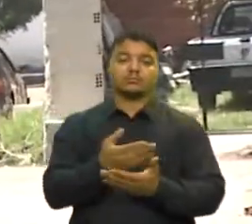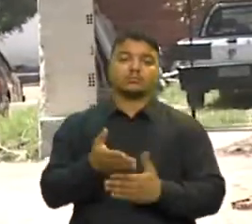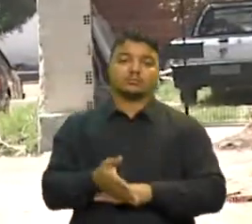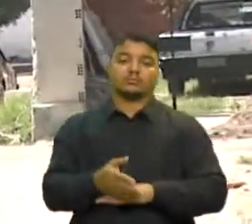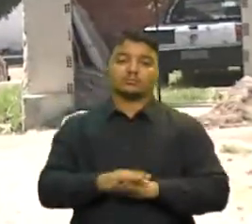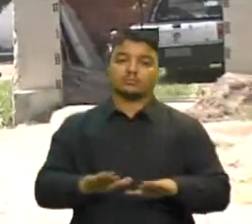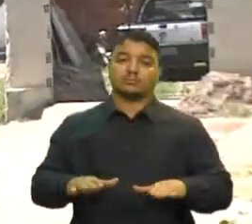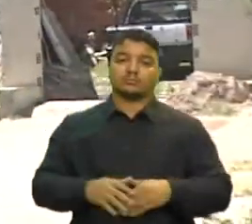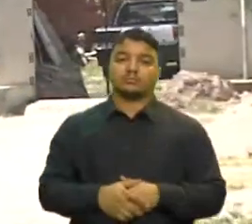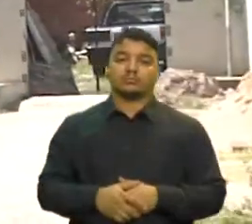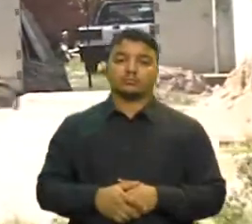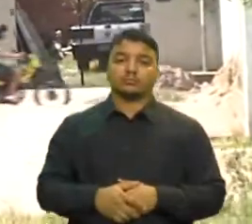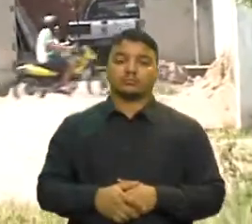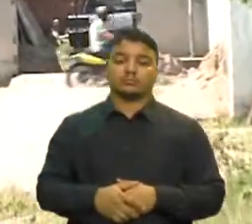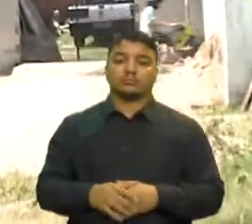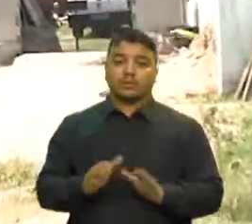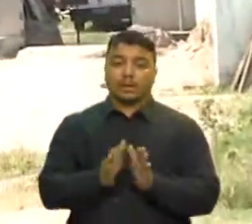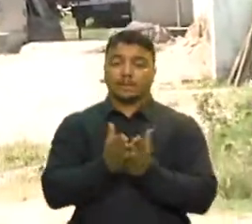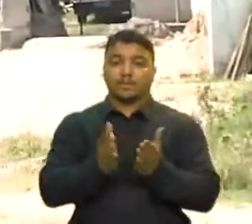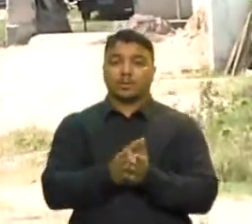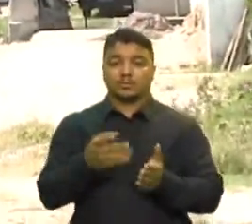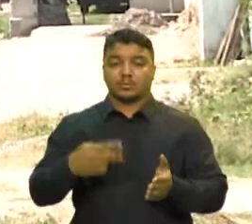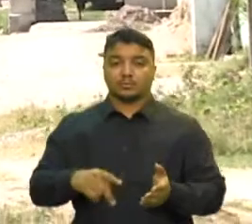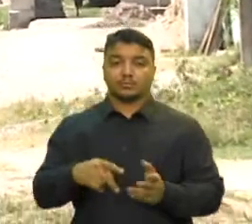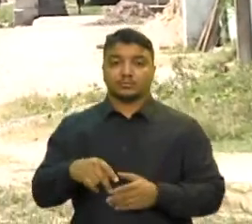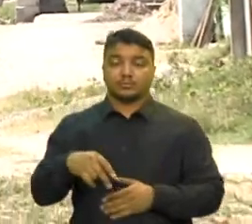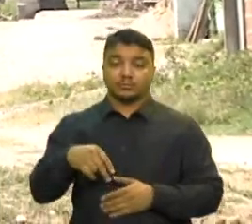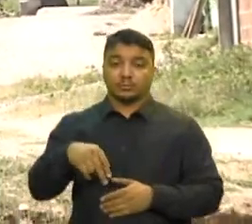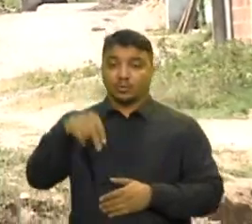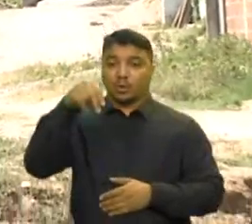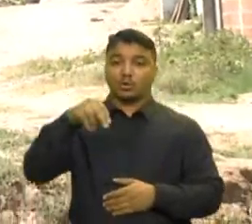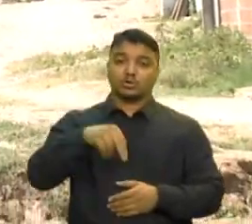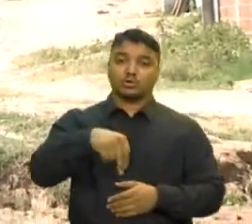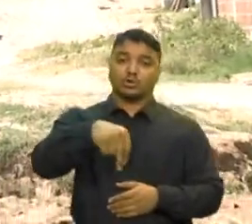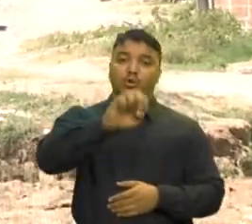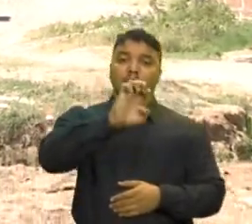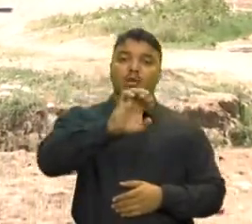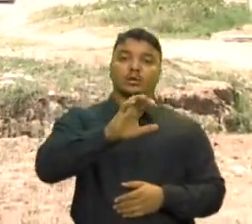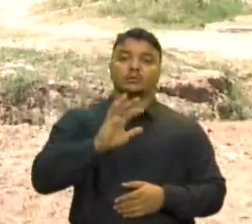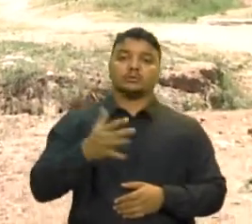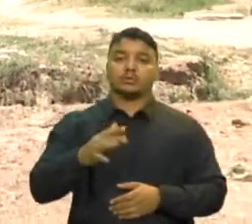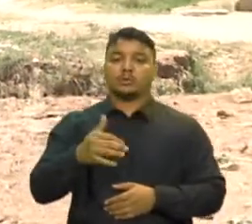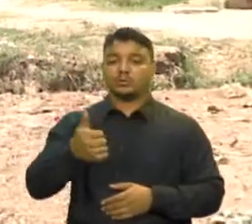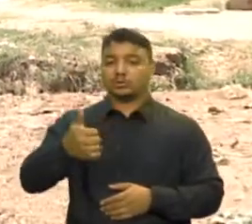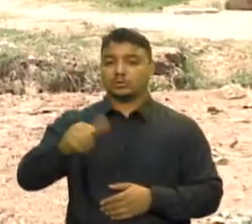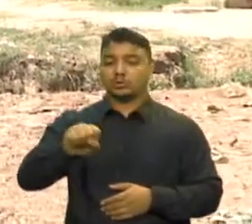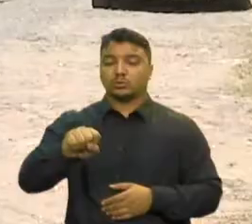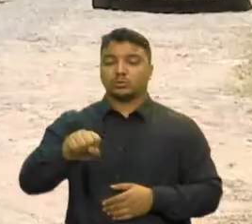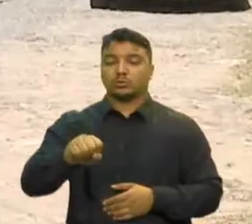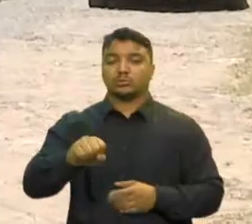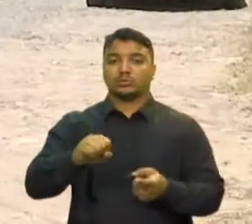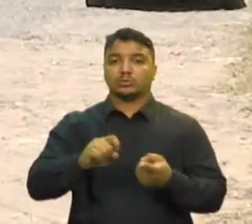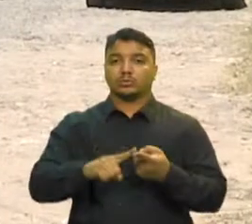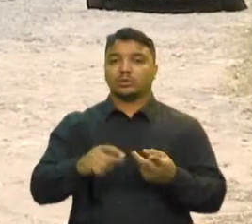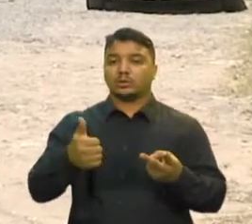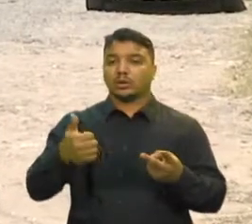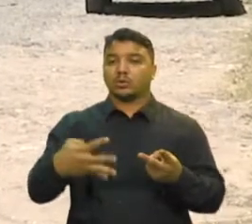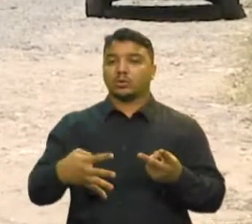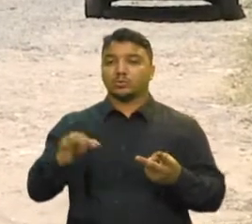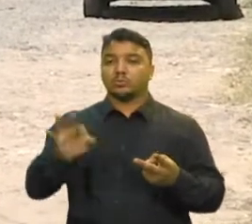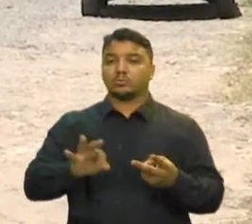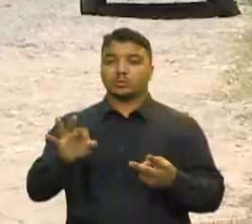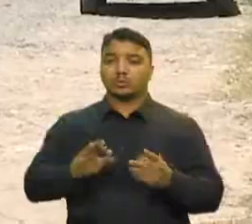regiões mais pobres do Norte e Nordeste, a fome chega a afetar 18% e 14% dos